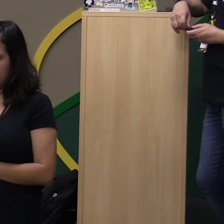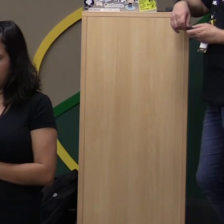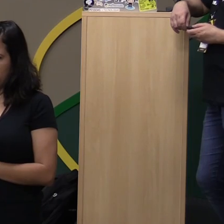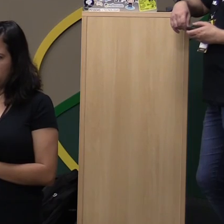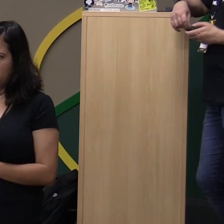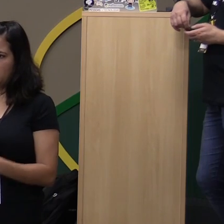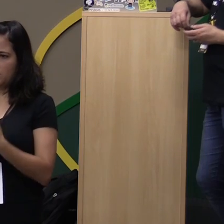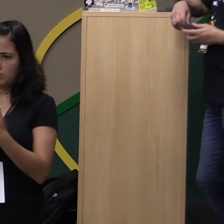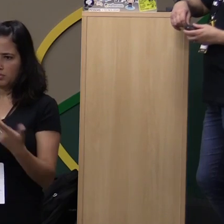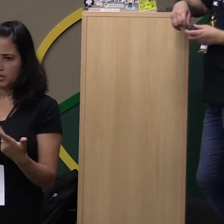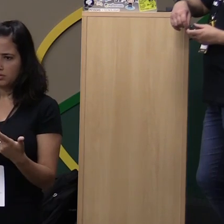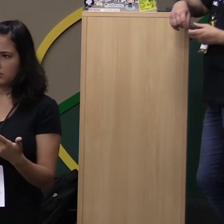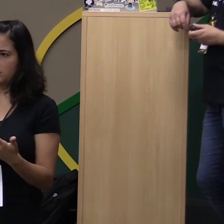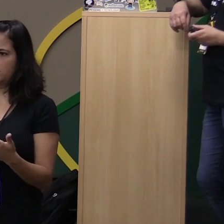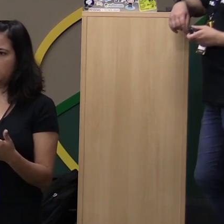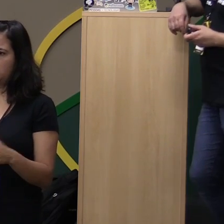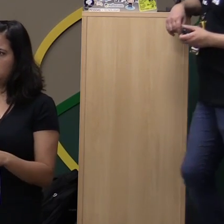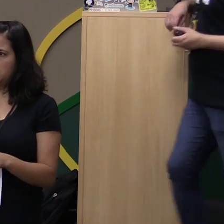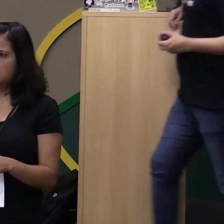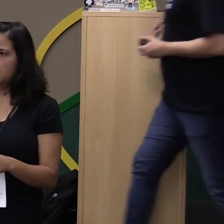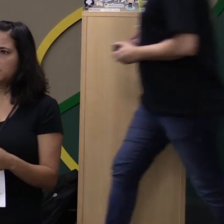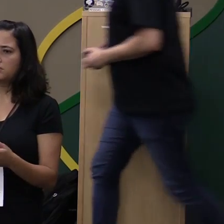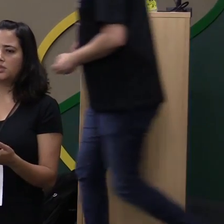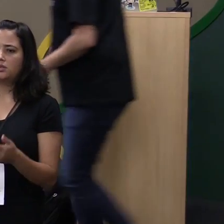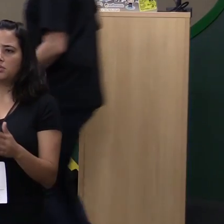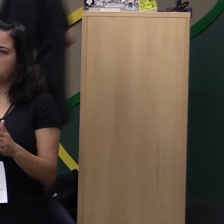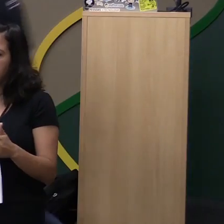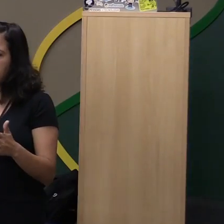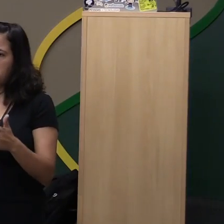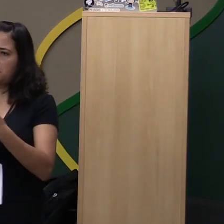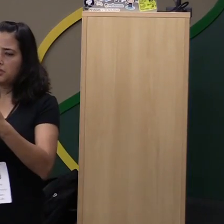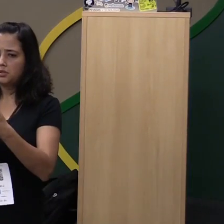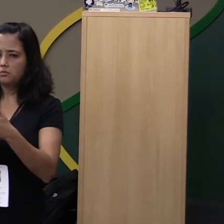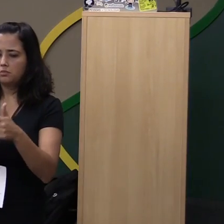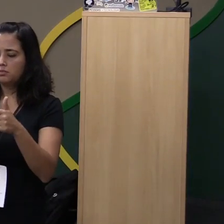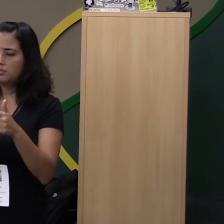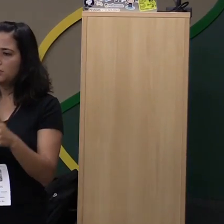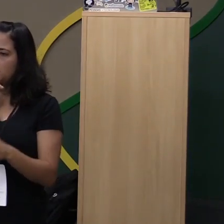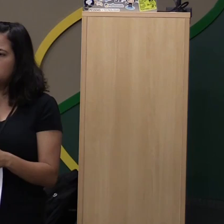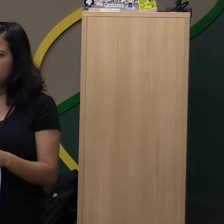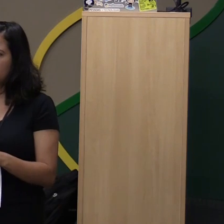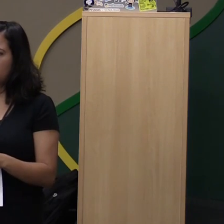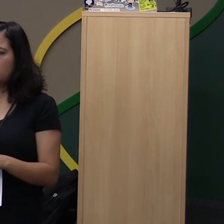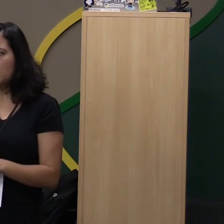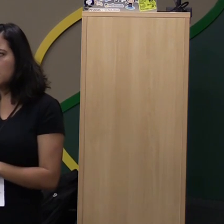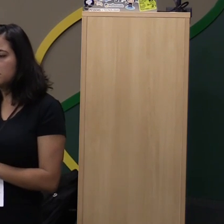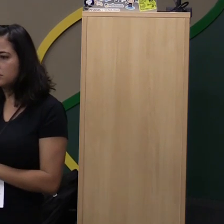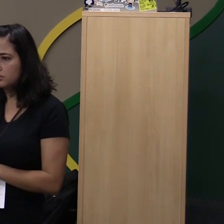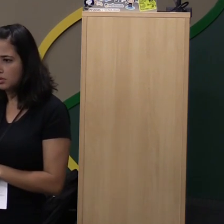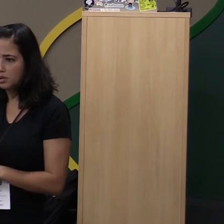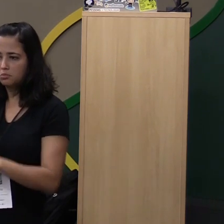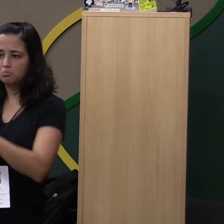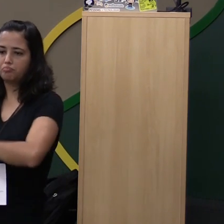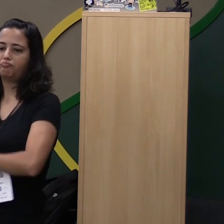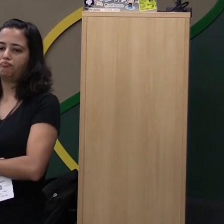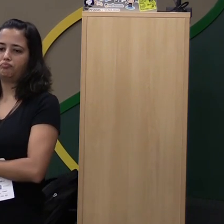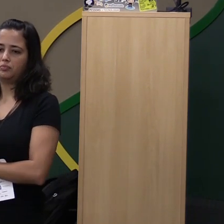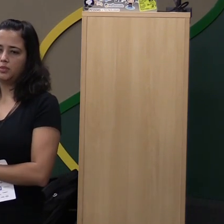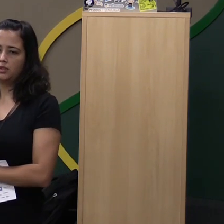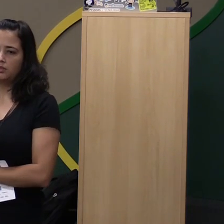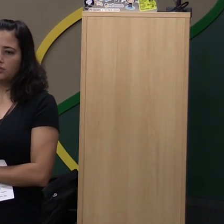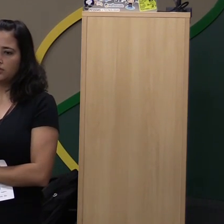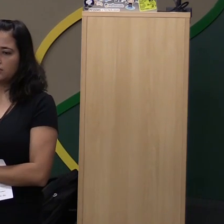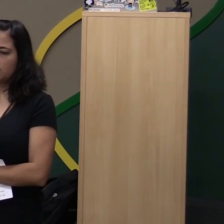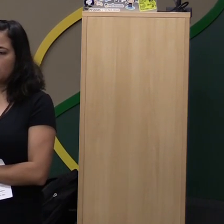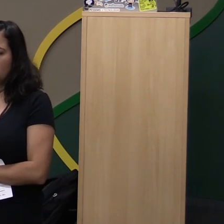ele simule o próprio domínio ou ele trave? Porque, por exemplo, na API Android isso passa direto. Com o Scrap,